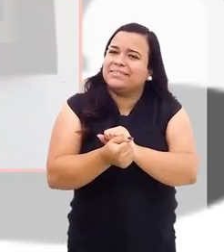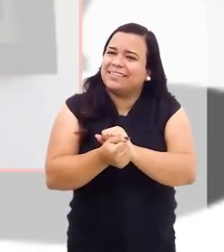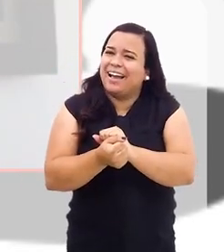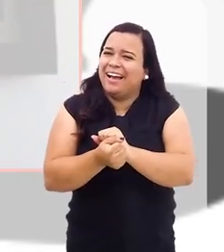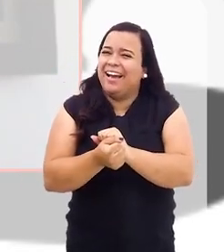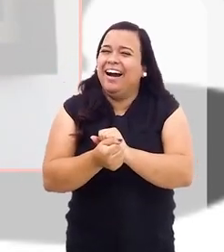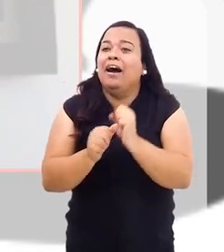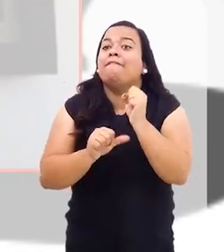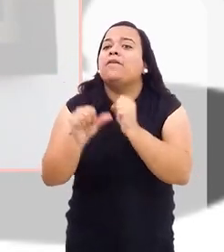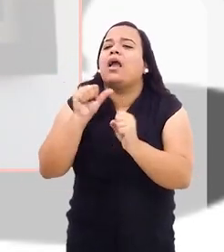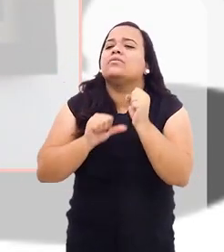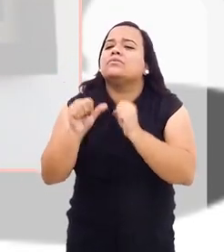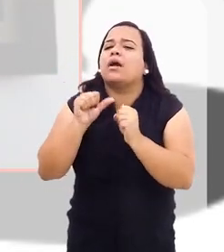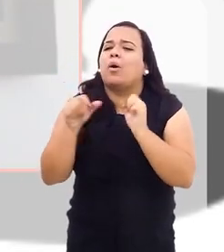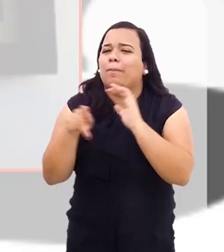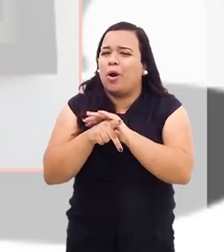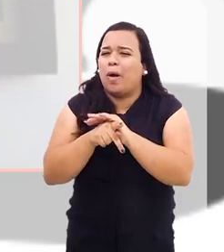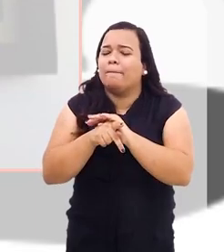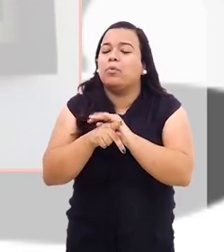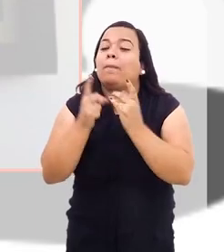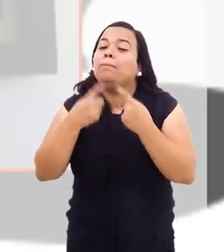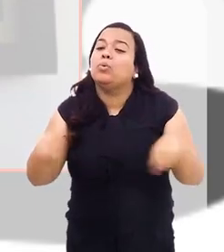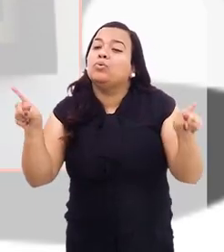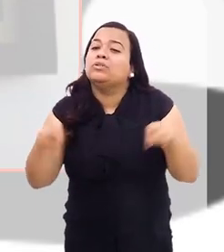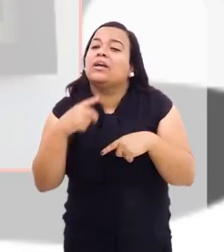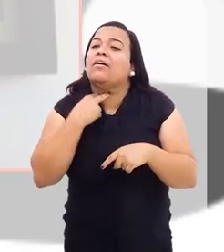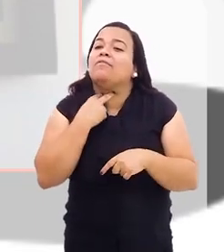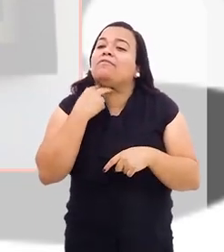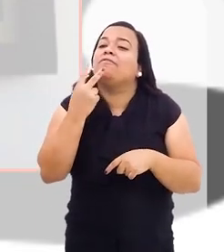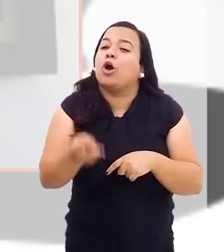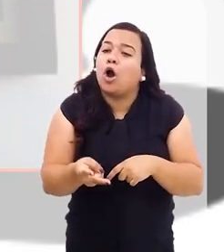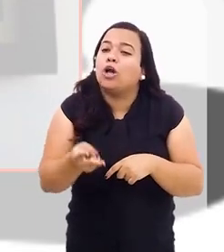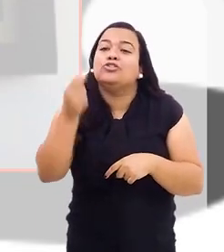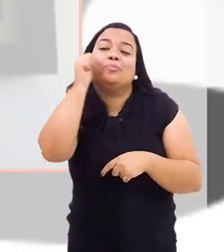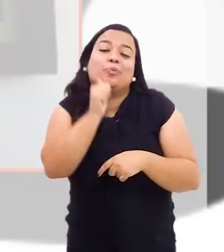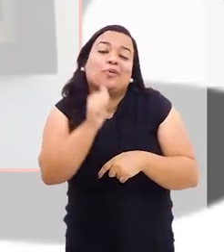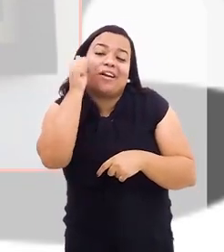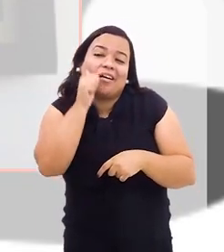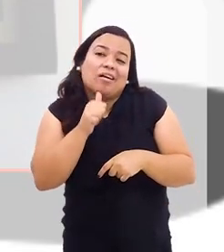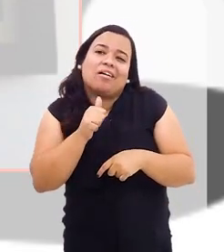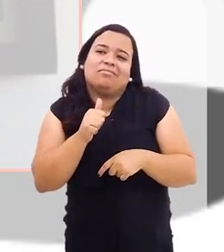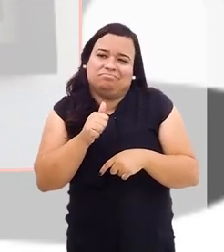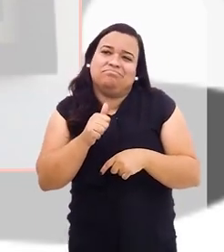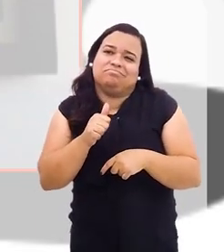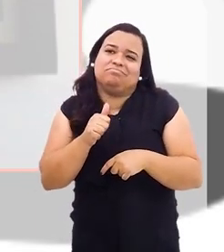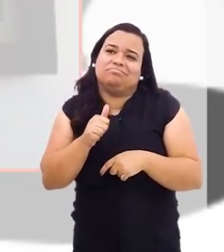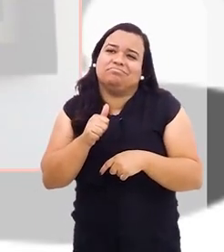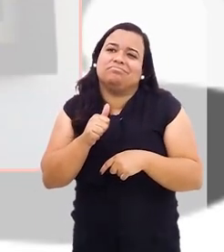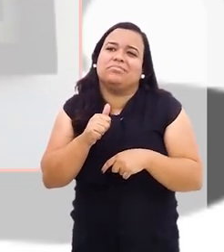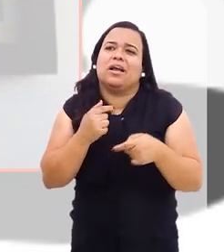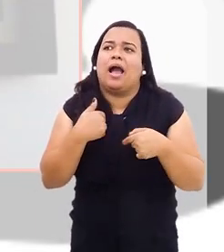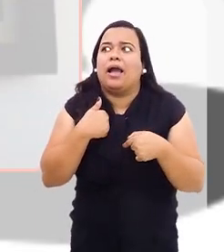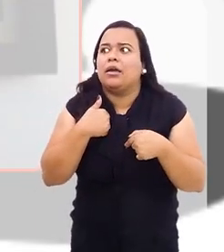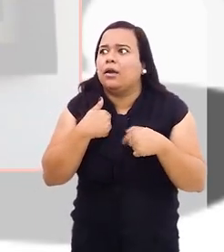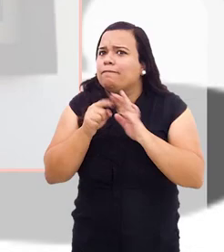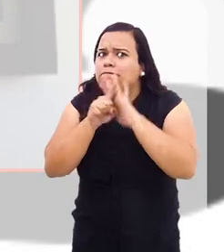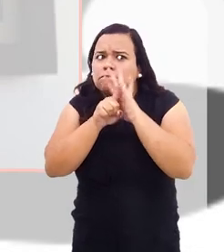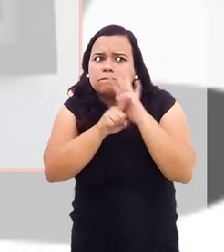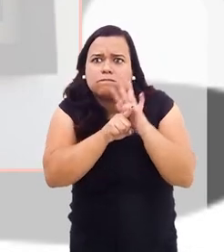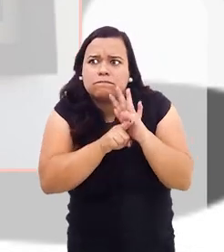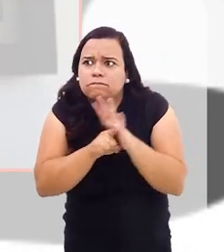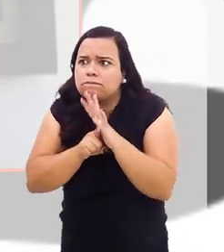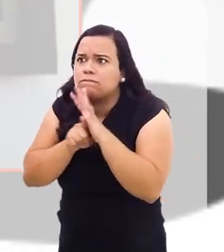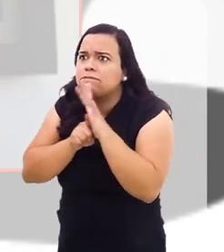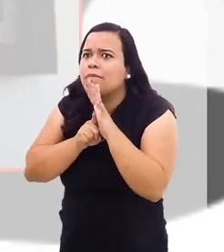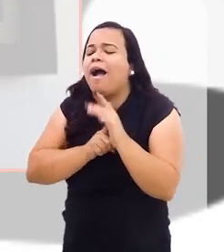versões de músicas em vozes femininas e em versões acústicas para poder captar essa essência? E foi isso que